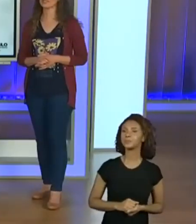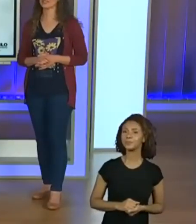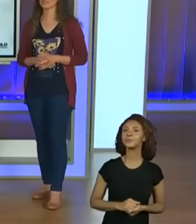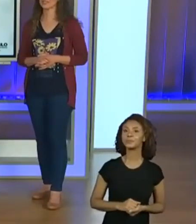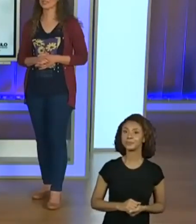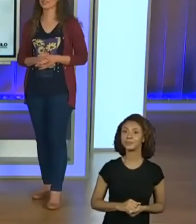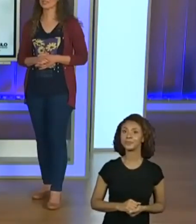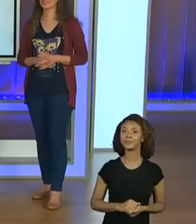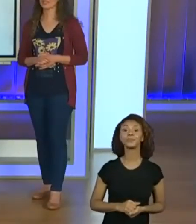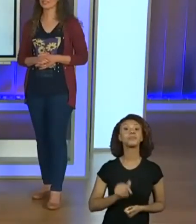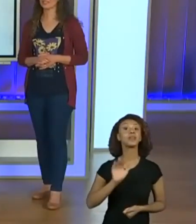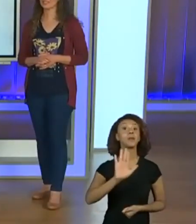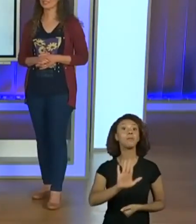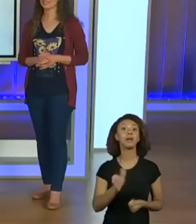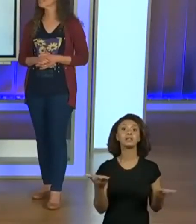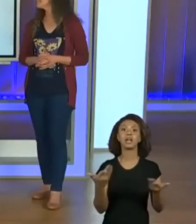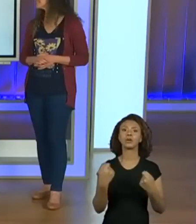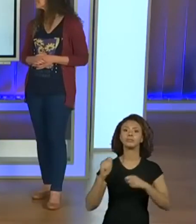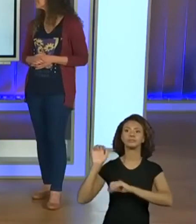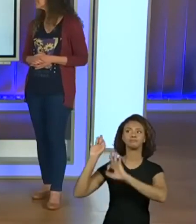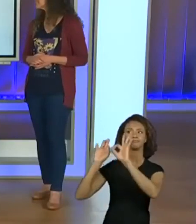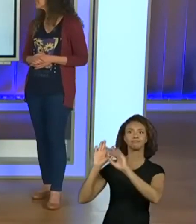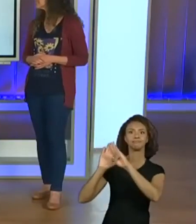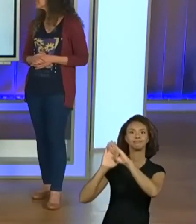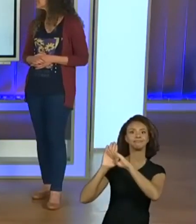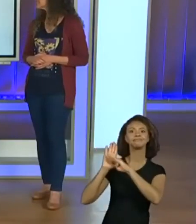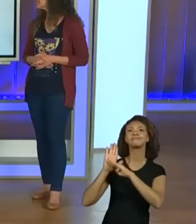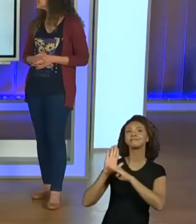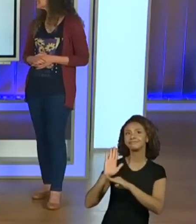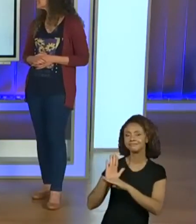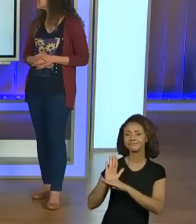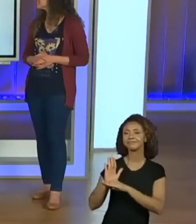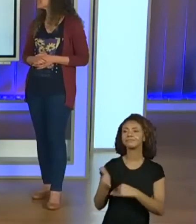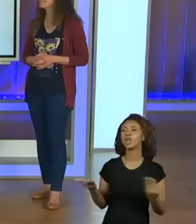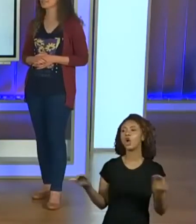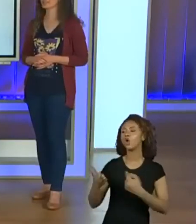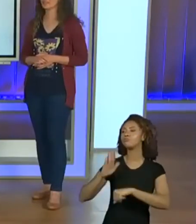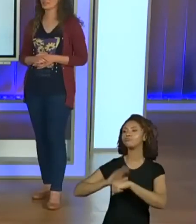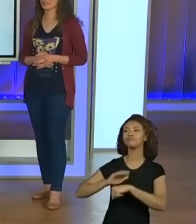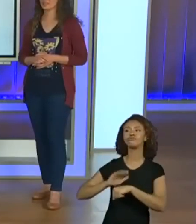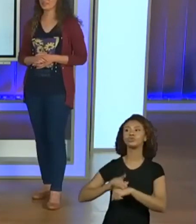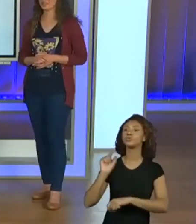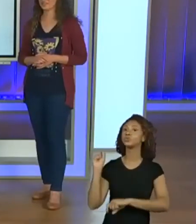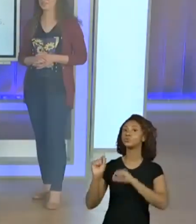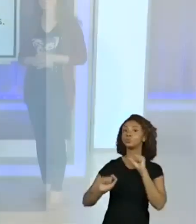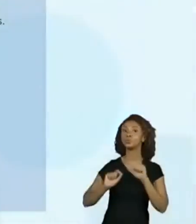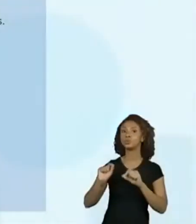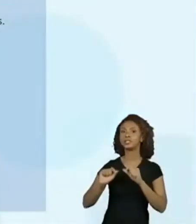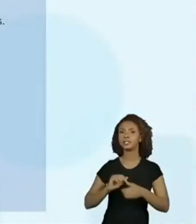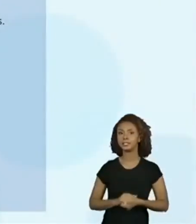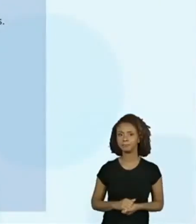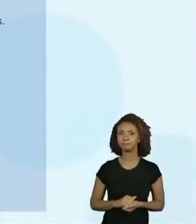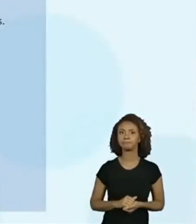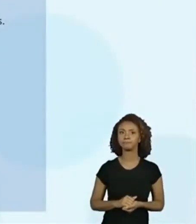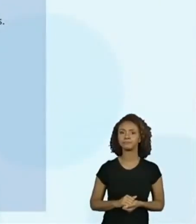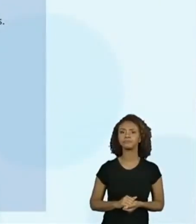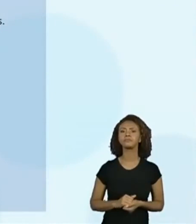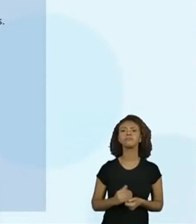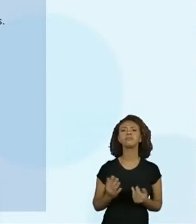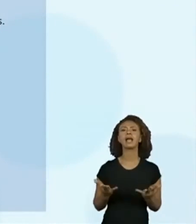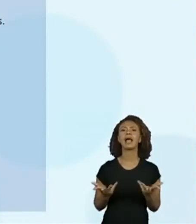manter a nossa organização do que a gente vai produzir hoje. Então, o que a gente tem de